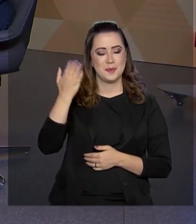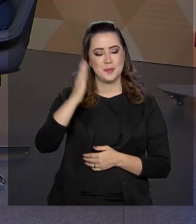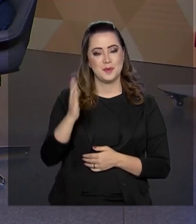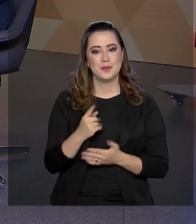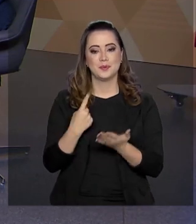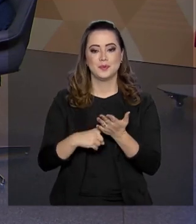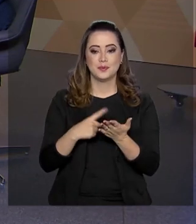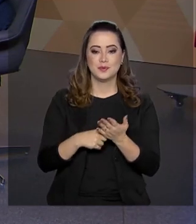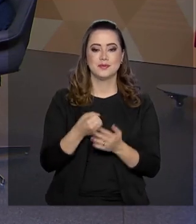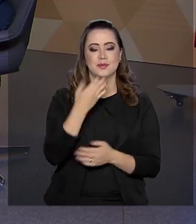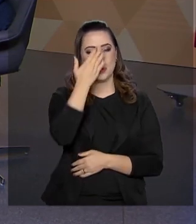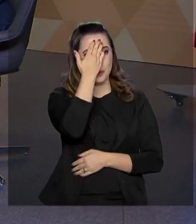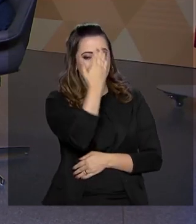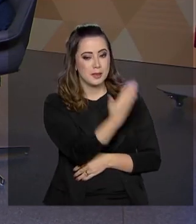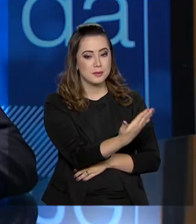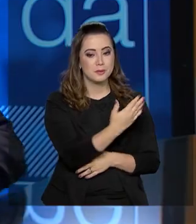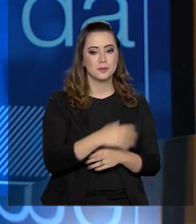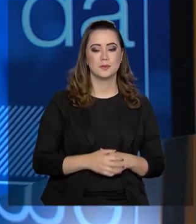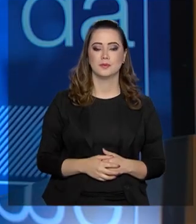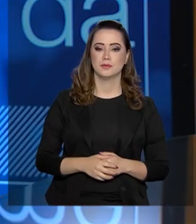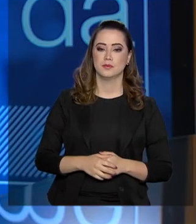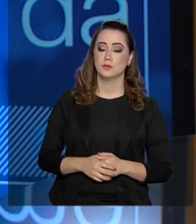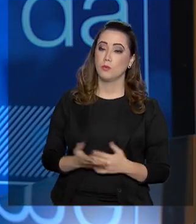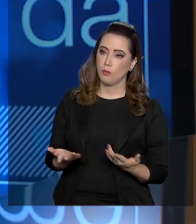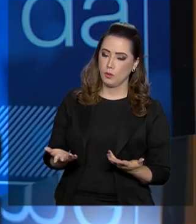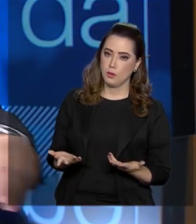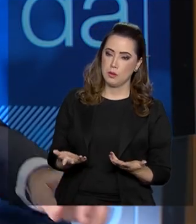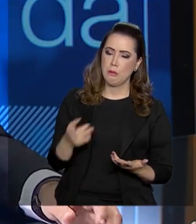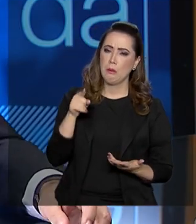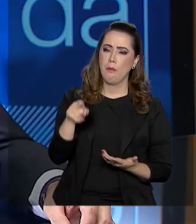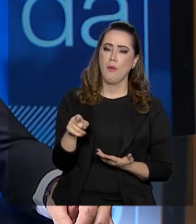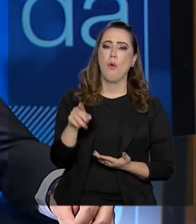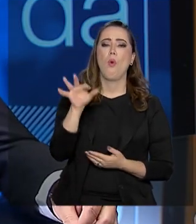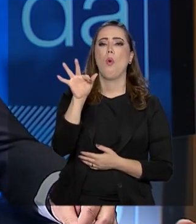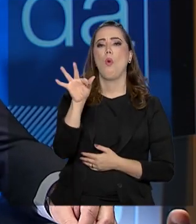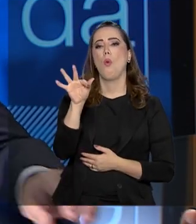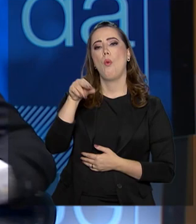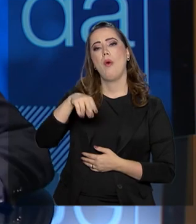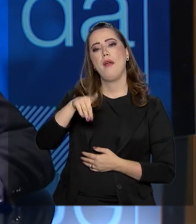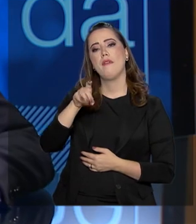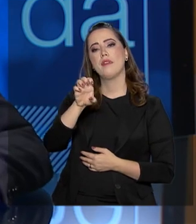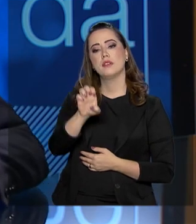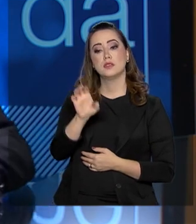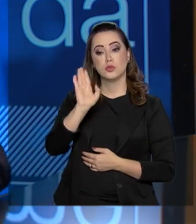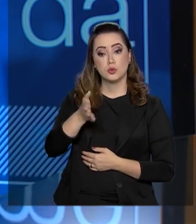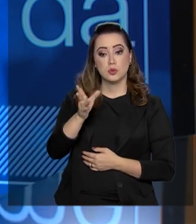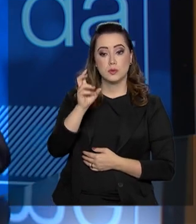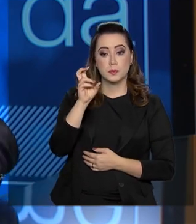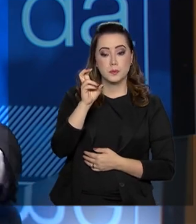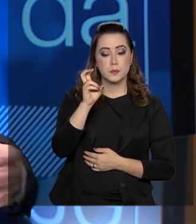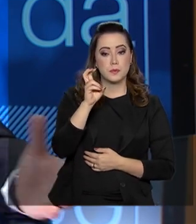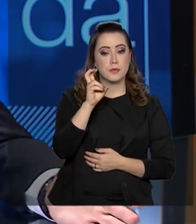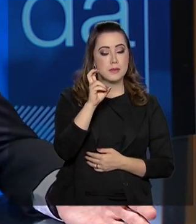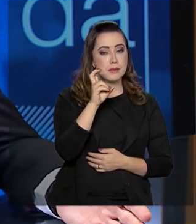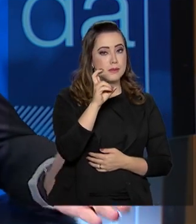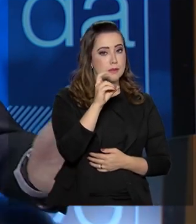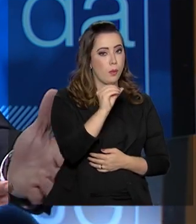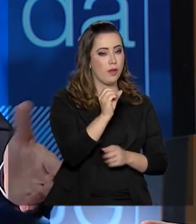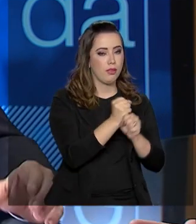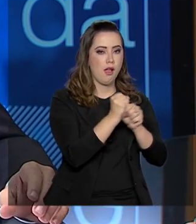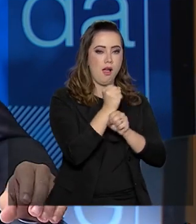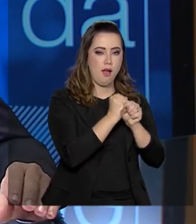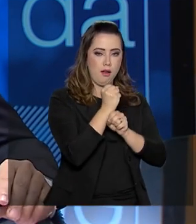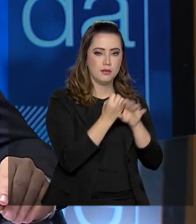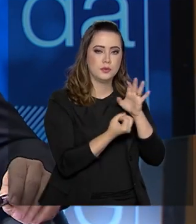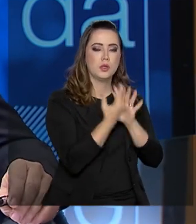Paulo. Muito obrigado. Presidente, o FNDE tem 50 anos de existência e tem um papel fundamental